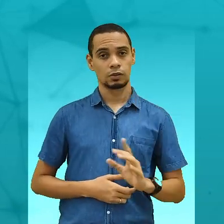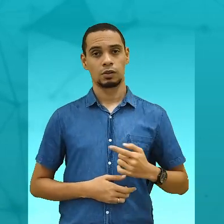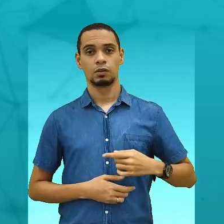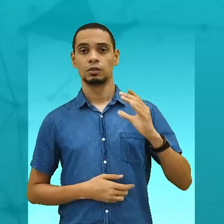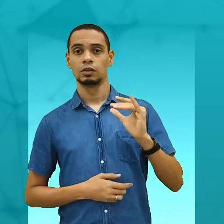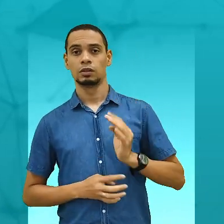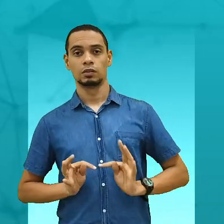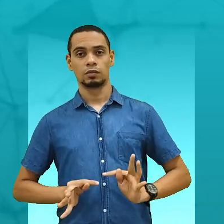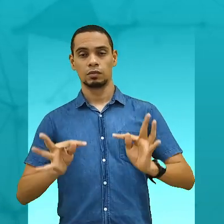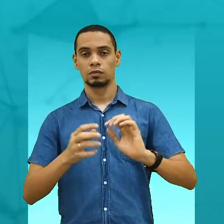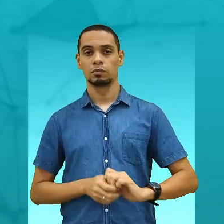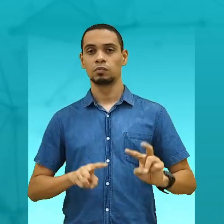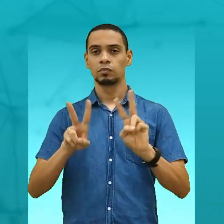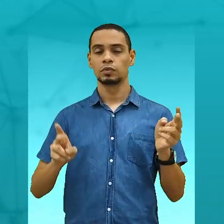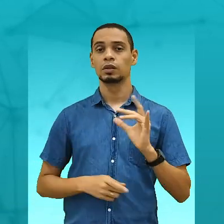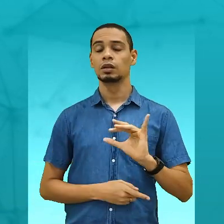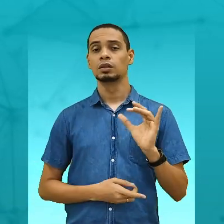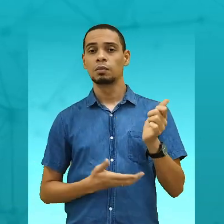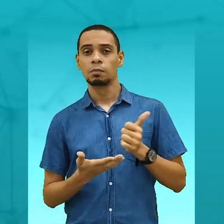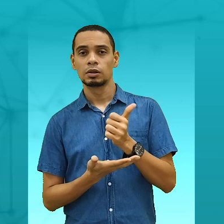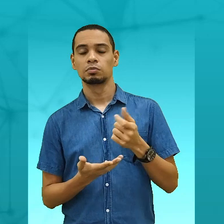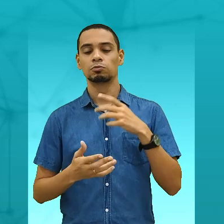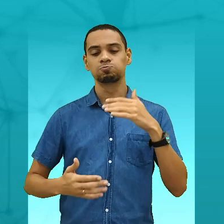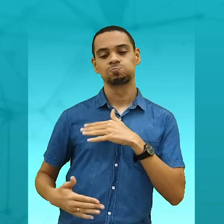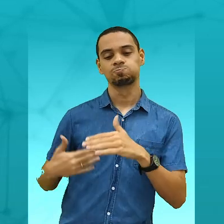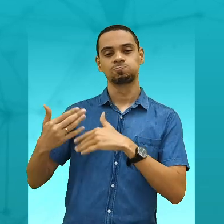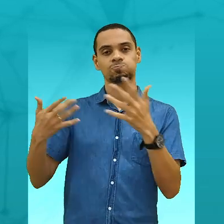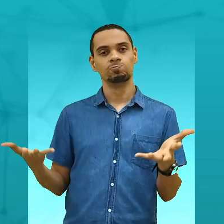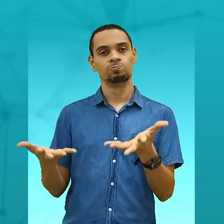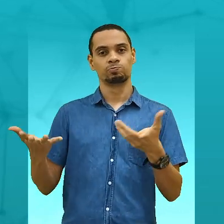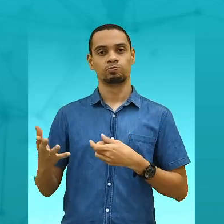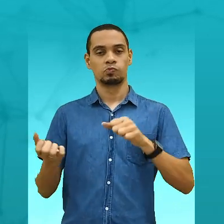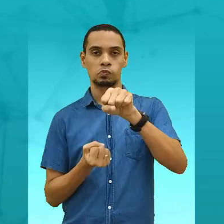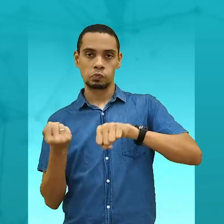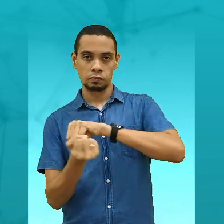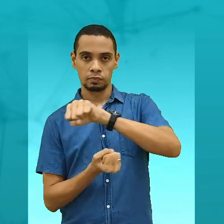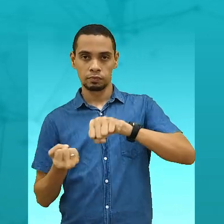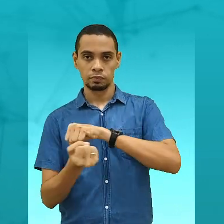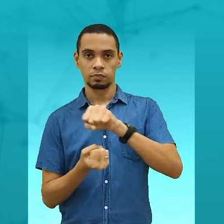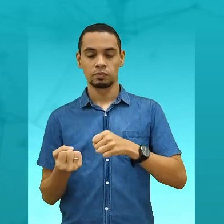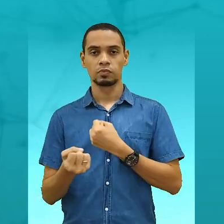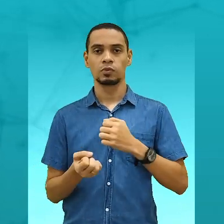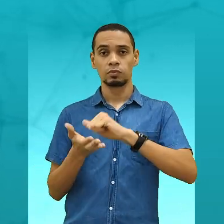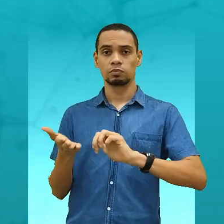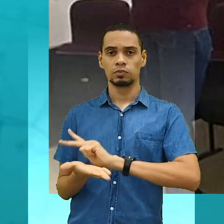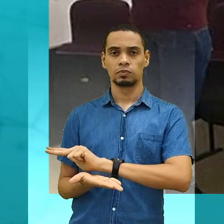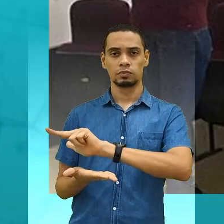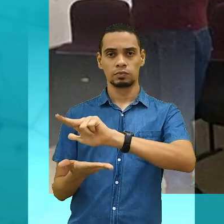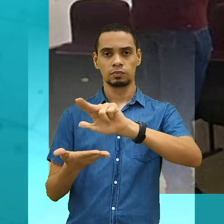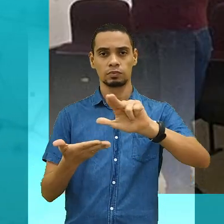que teve como tema Ciências Básicas para o Desenvolvimento Sustentável, os campos do IFP desenvolveram diversas atividades.